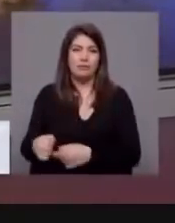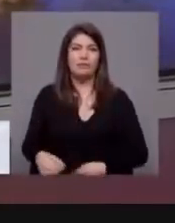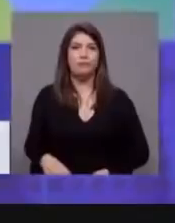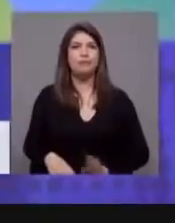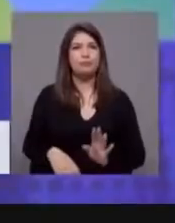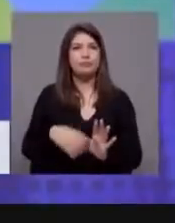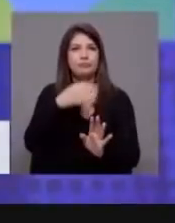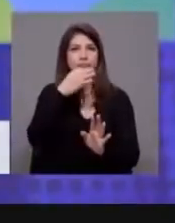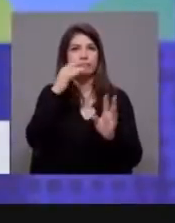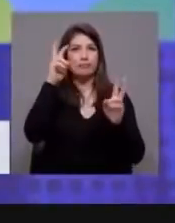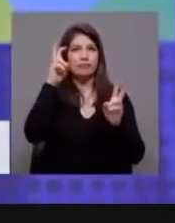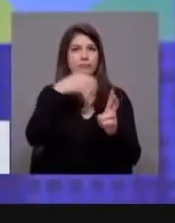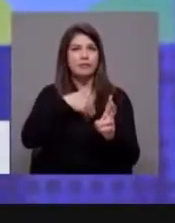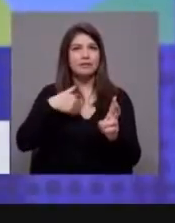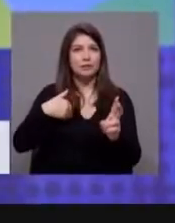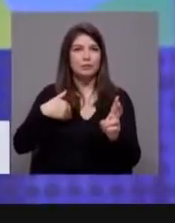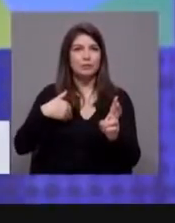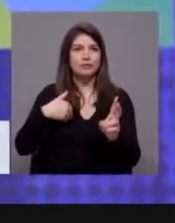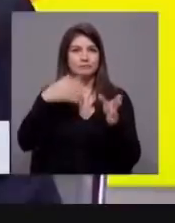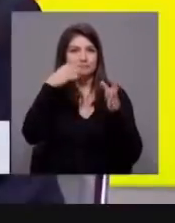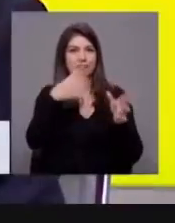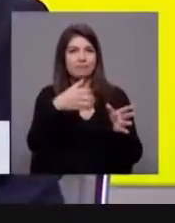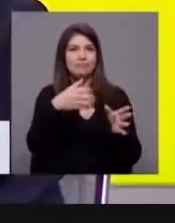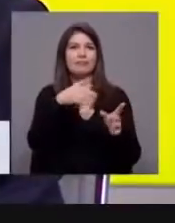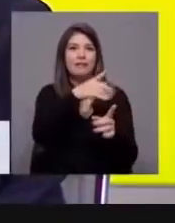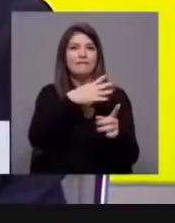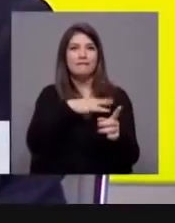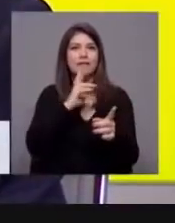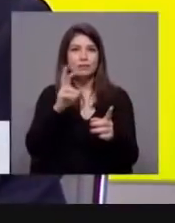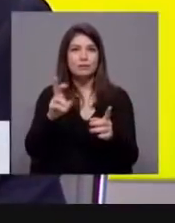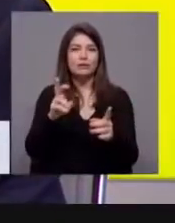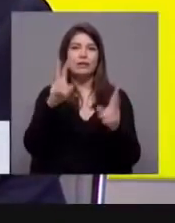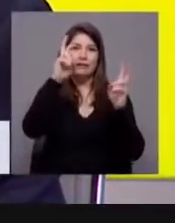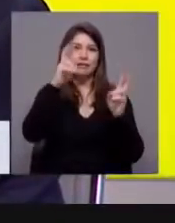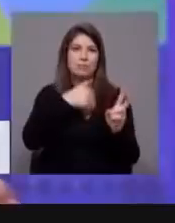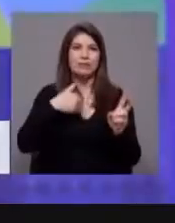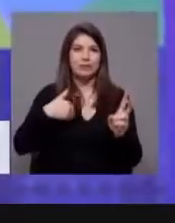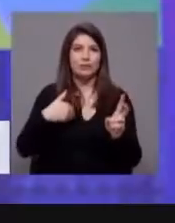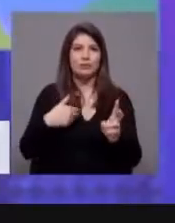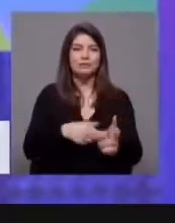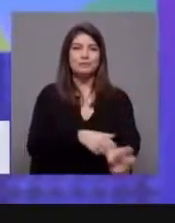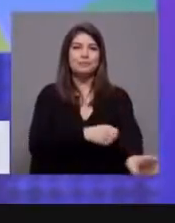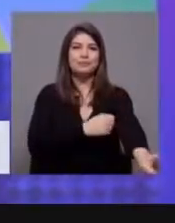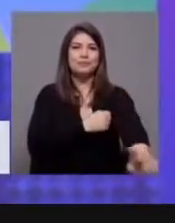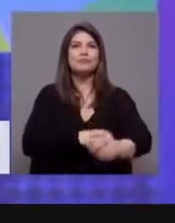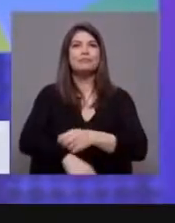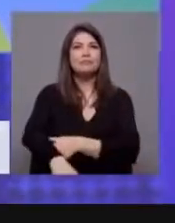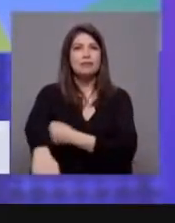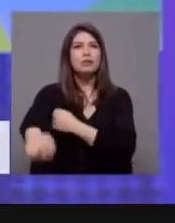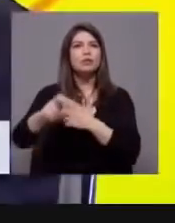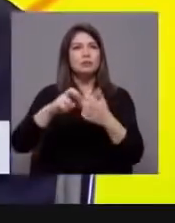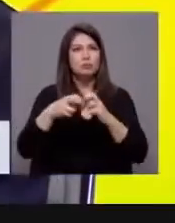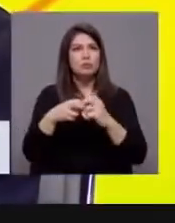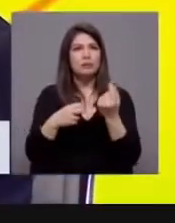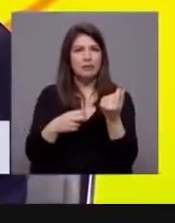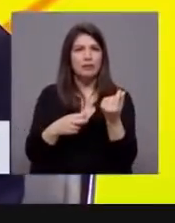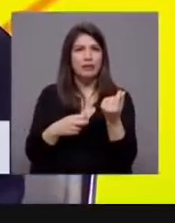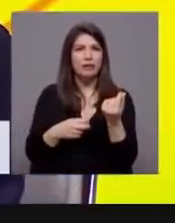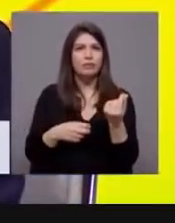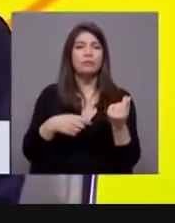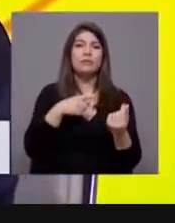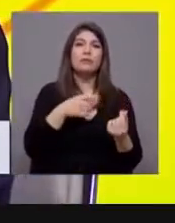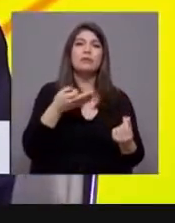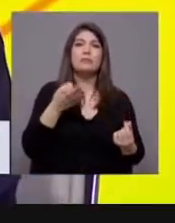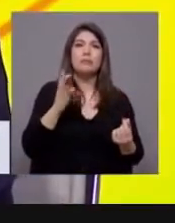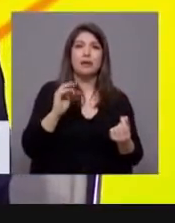Mas quer responder alguma coisa antes? gostava de já agora responder à questão da saúde para ensinarmos isso. É uma questão de dinheiro, ou o PS tem